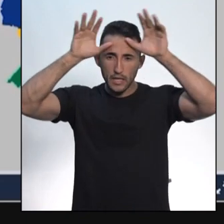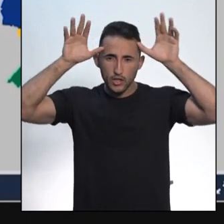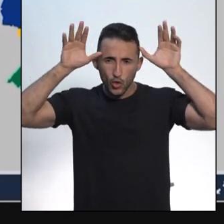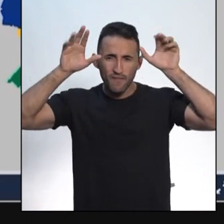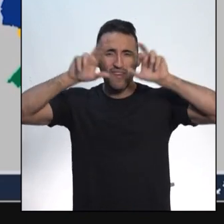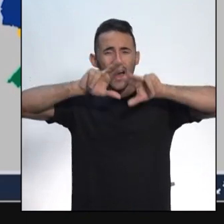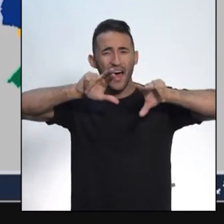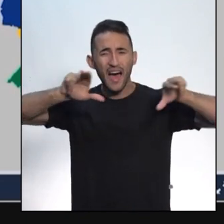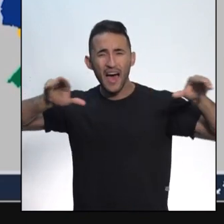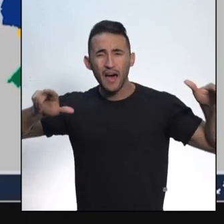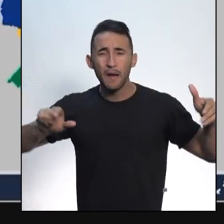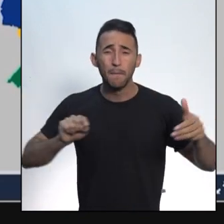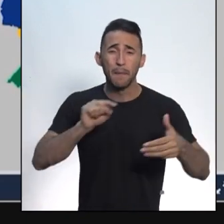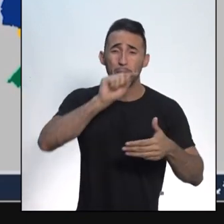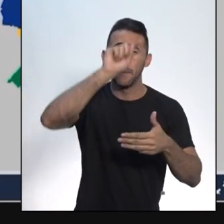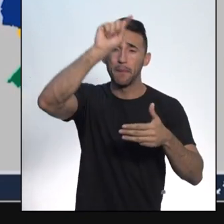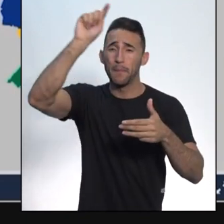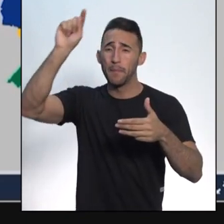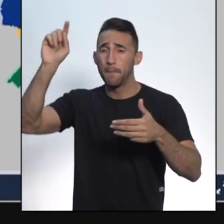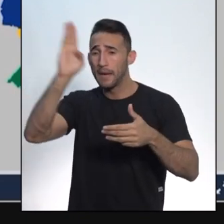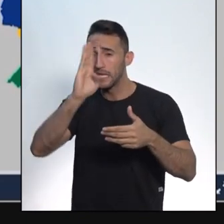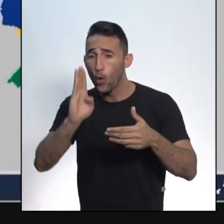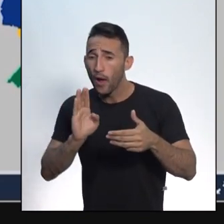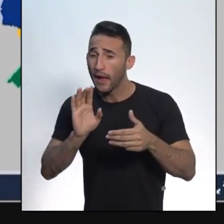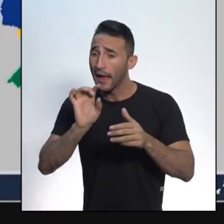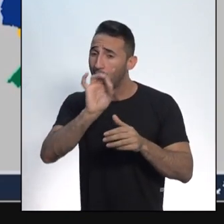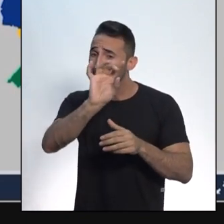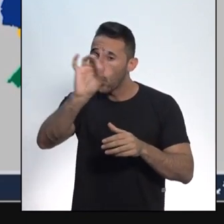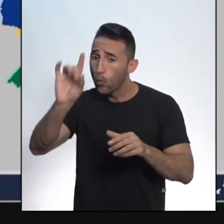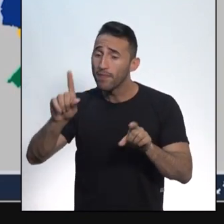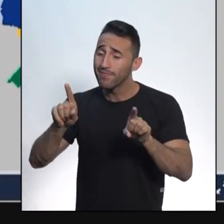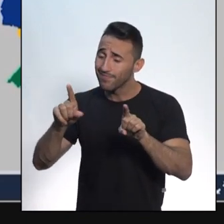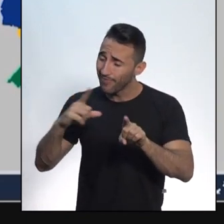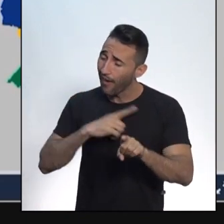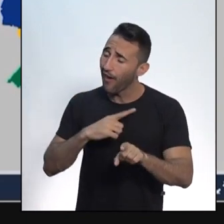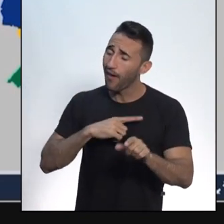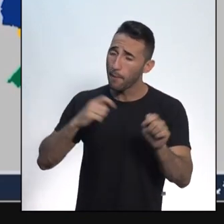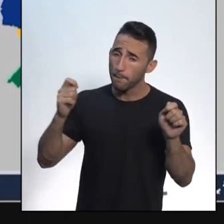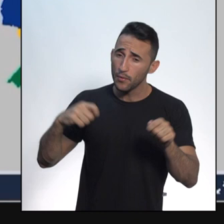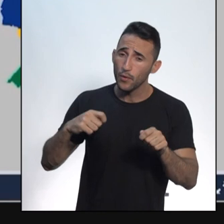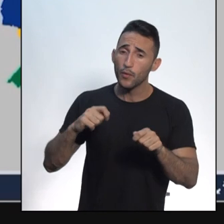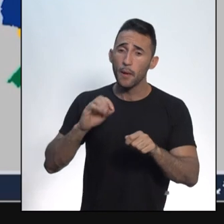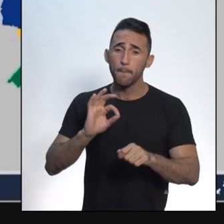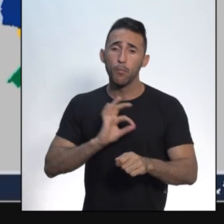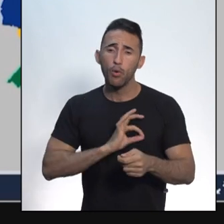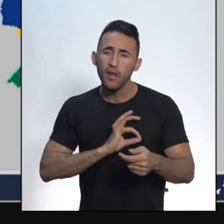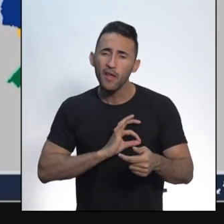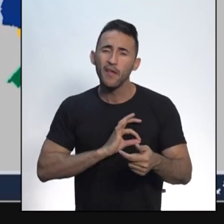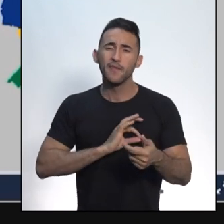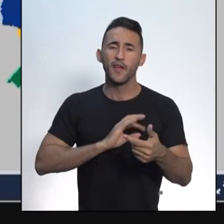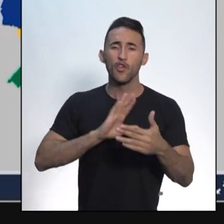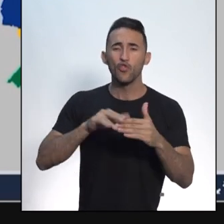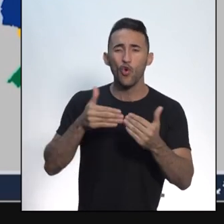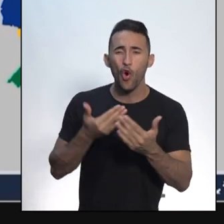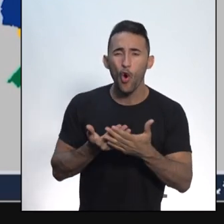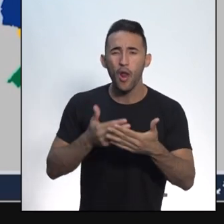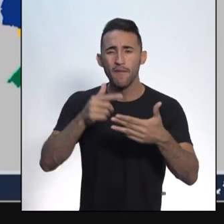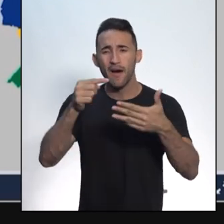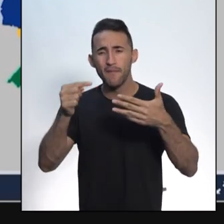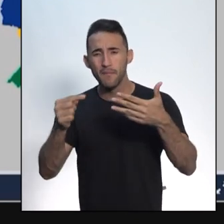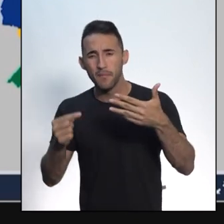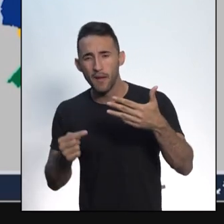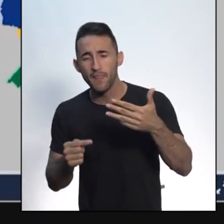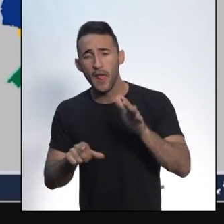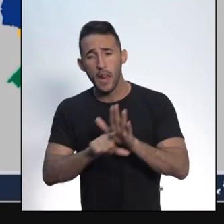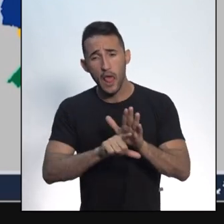estaduais no Mato Grosso. Cada uma tem a sua... Cada unidade federada tem as suas próprias leis, têm a sua